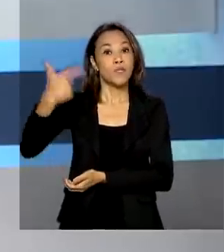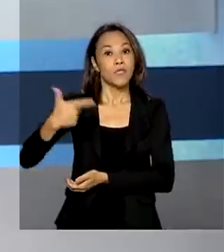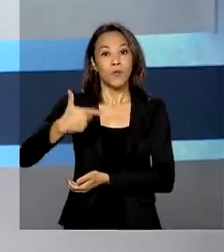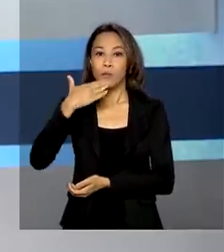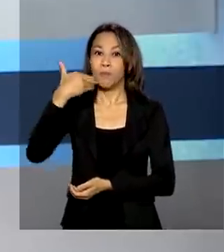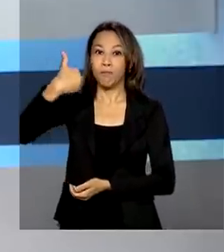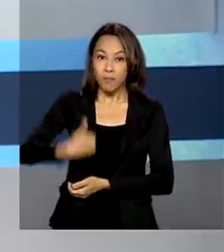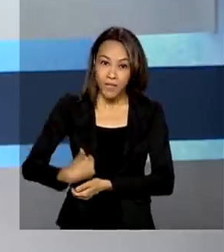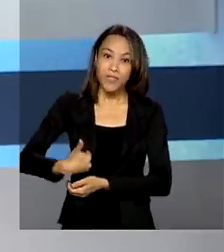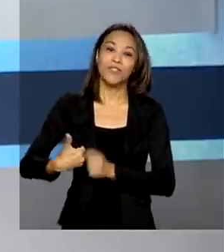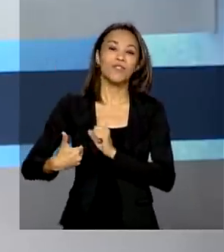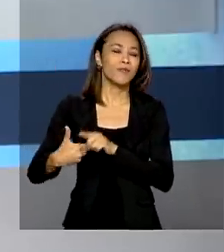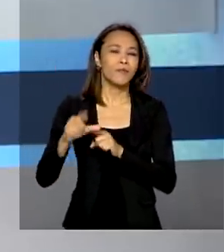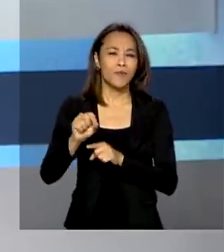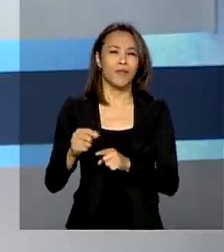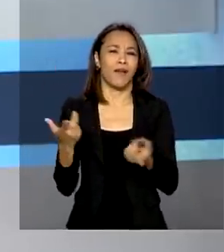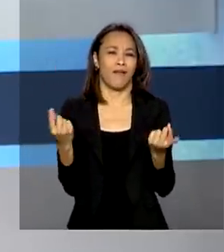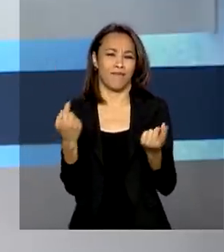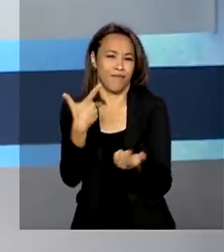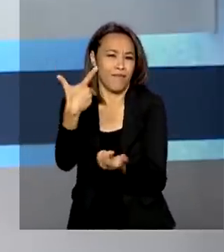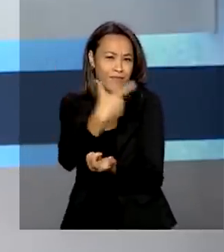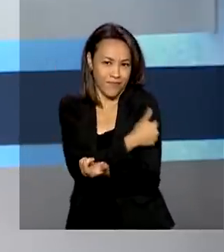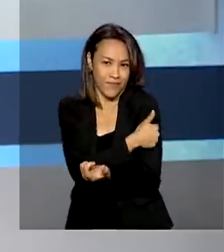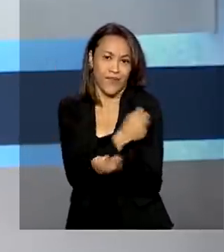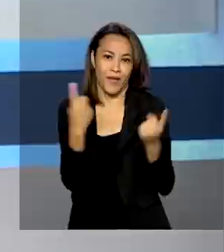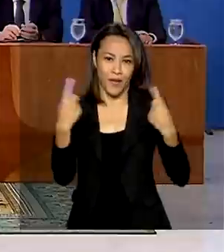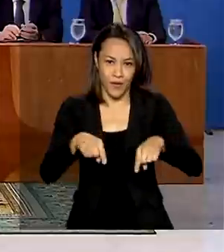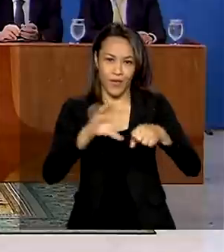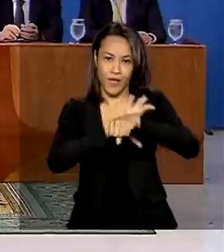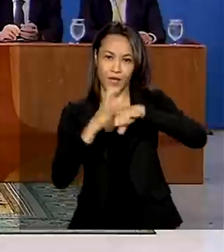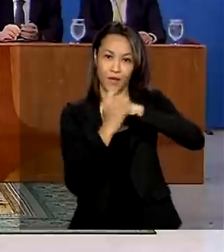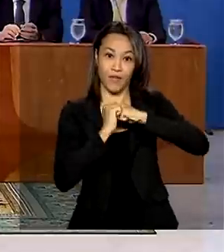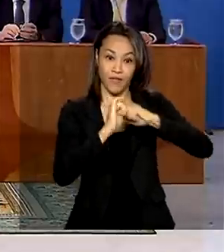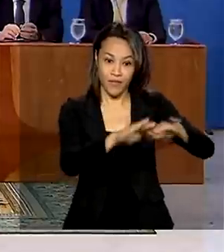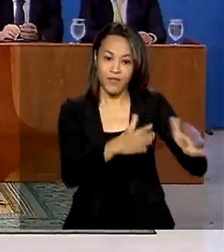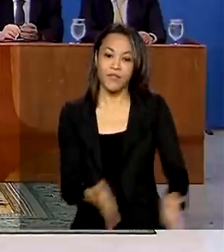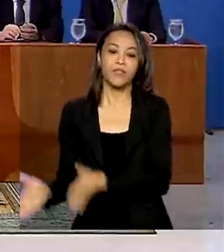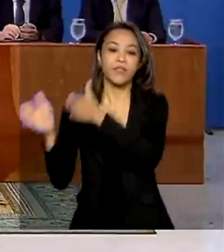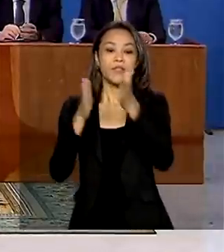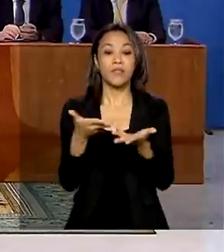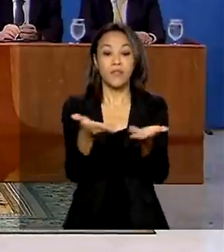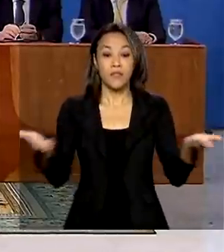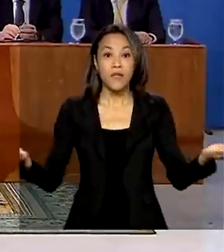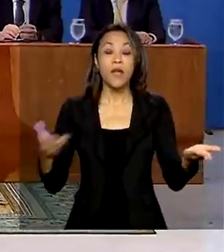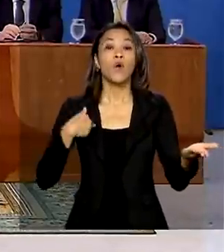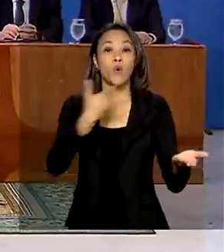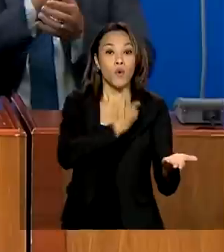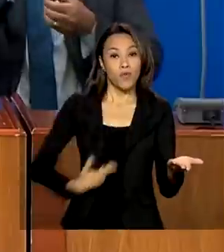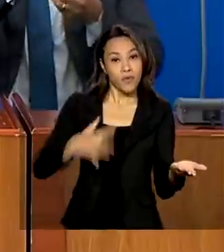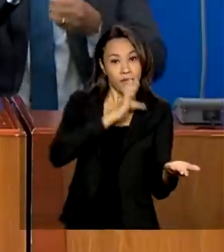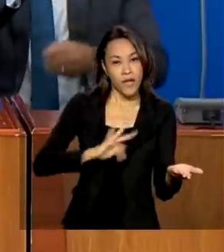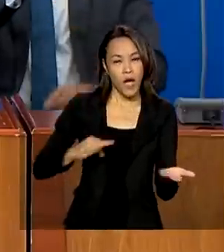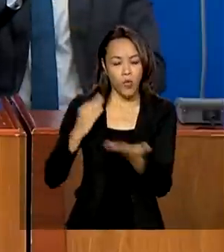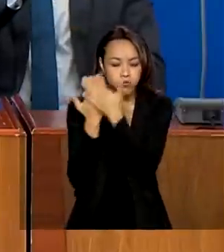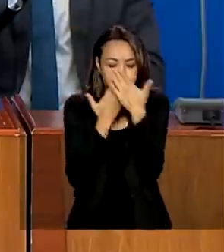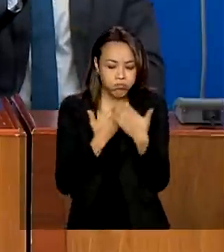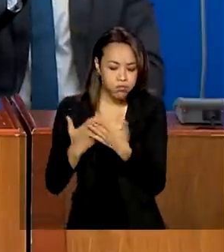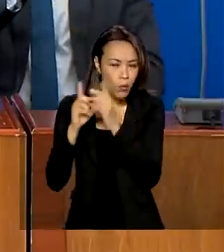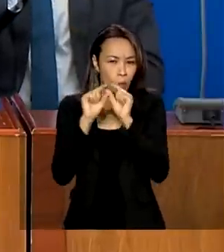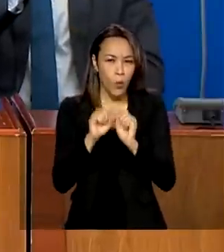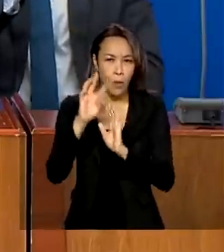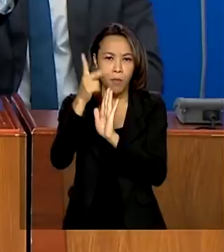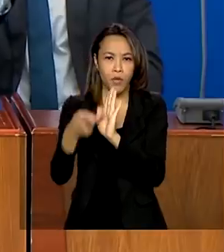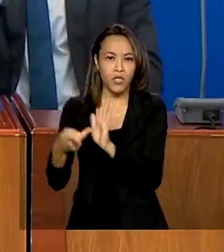definitivo da vacina contra a Covid-19. E veja também, o governo federal estuda enviar projeto ao Congresso Nacional